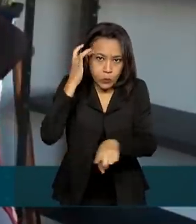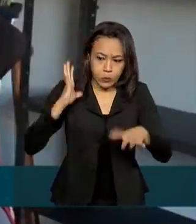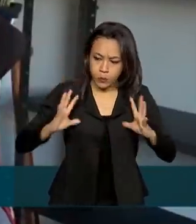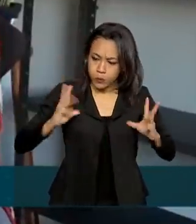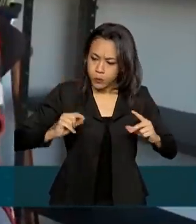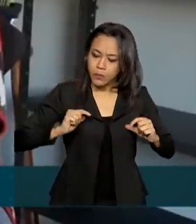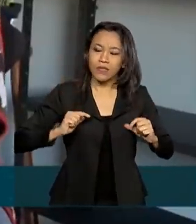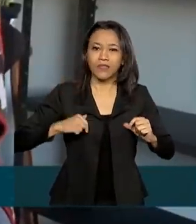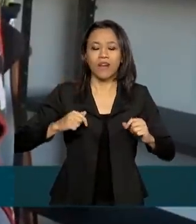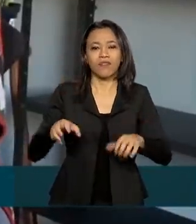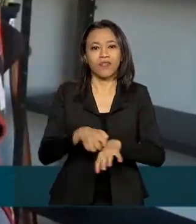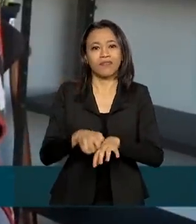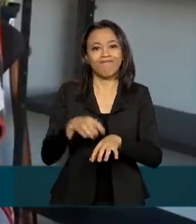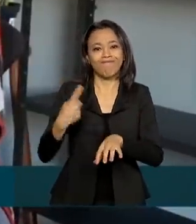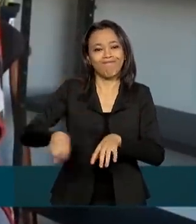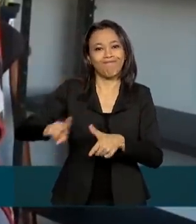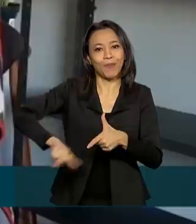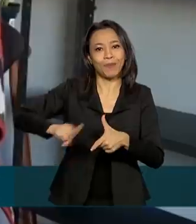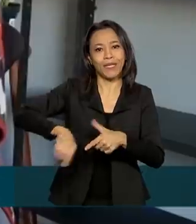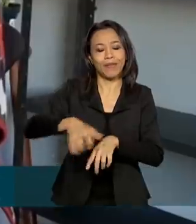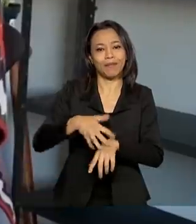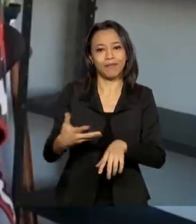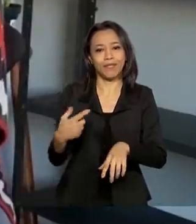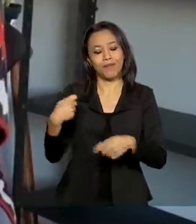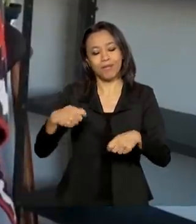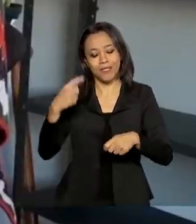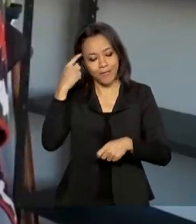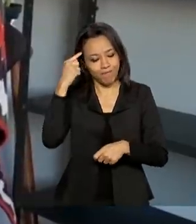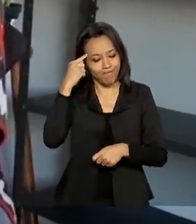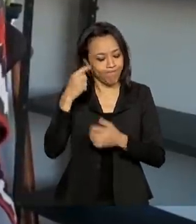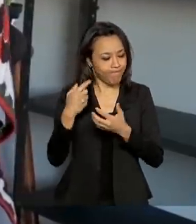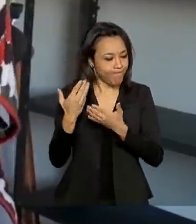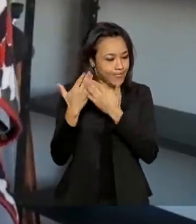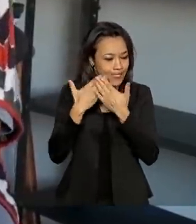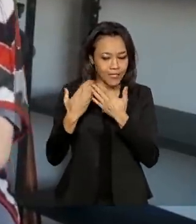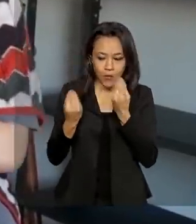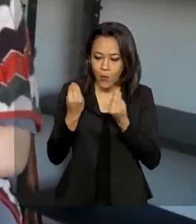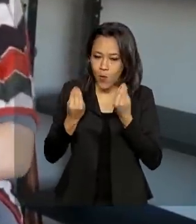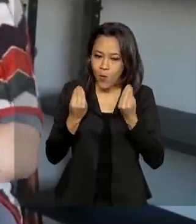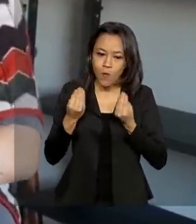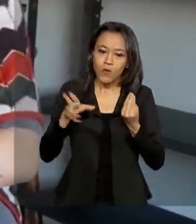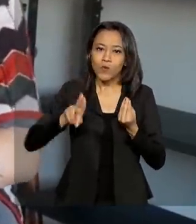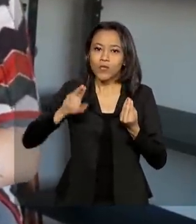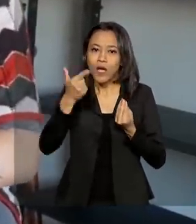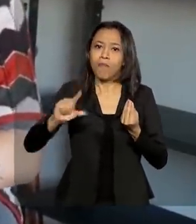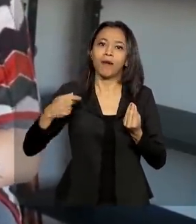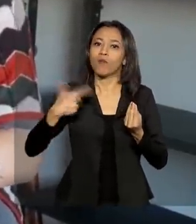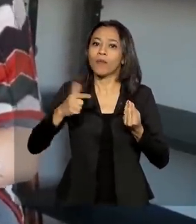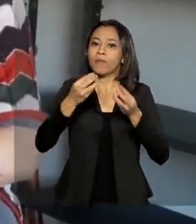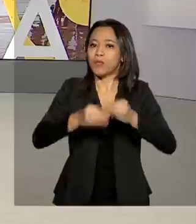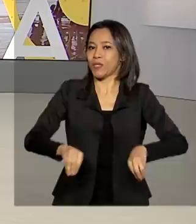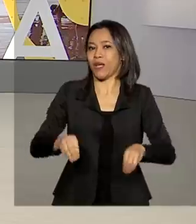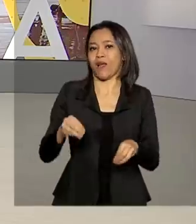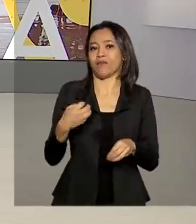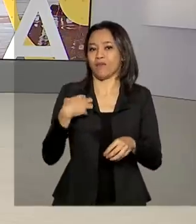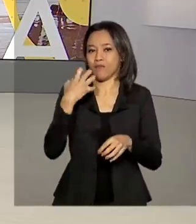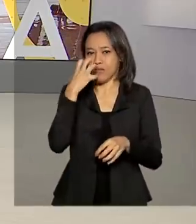estava ficando muito agressivo e eu tive que desenvolver outro jeito de fazer a higienização sem ficar tão prejudicada com a rinite.